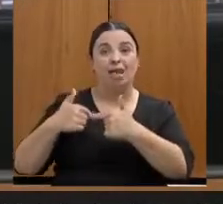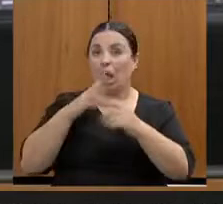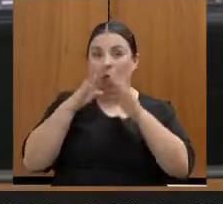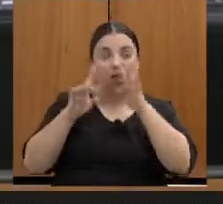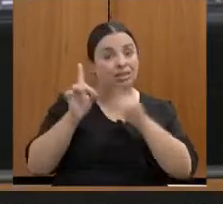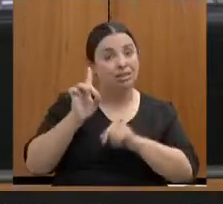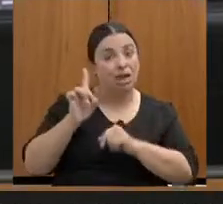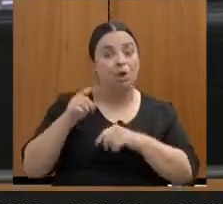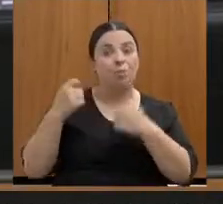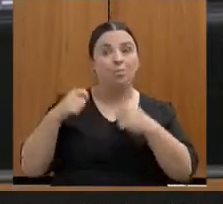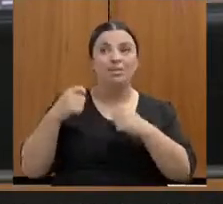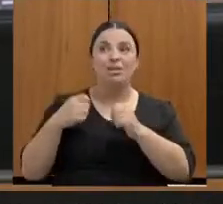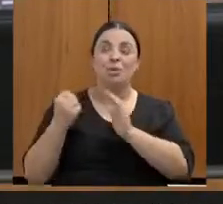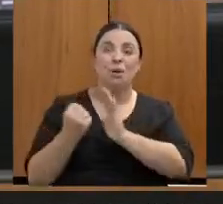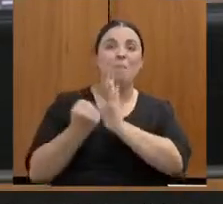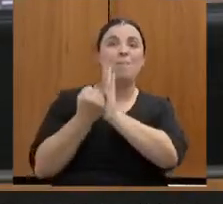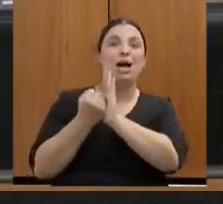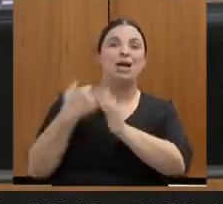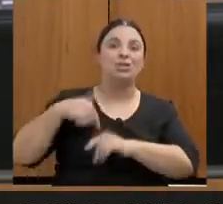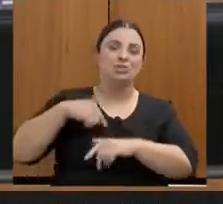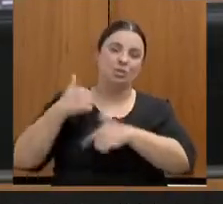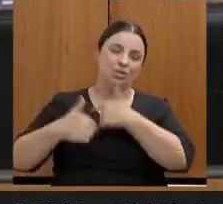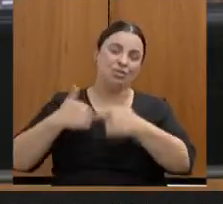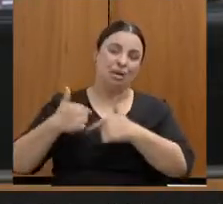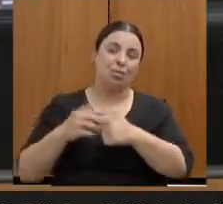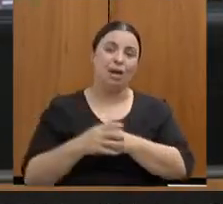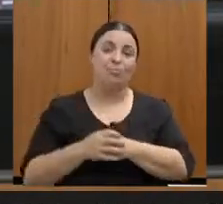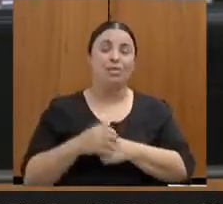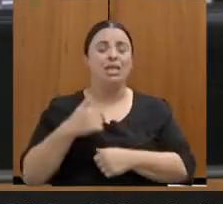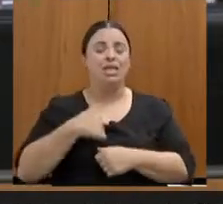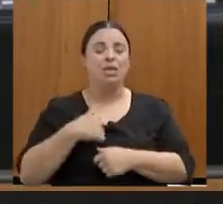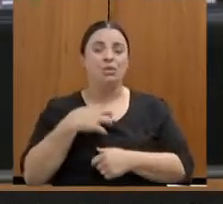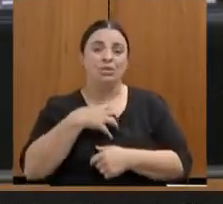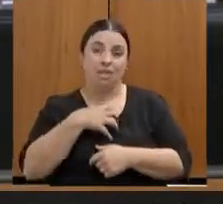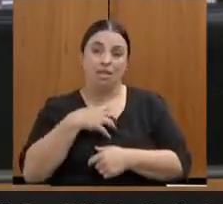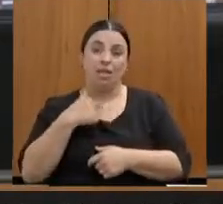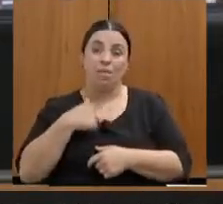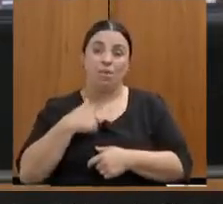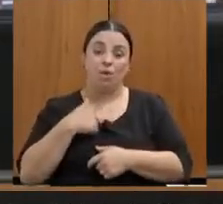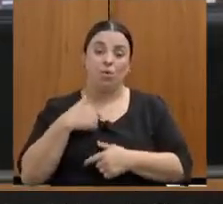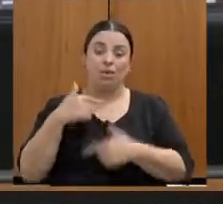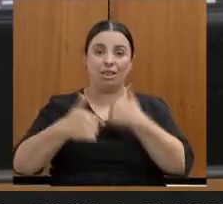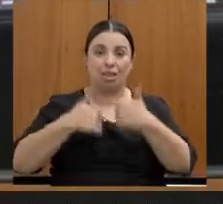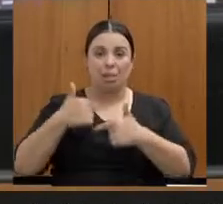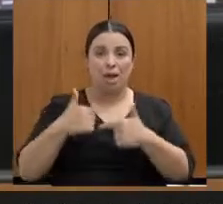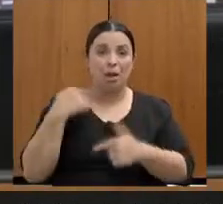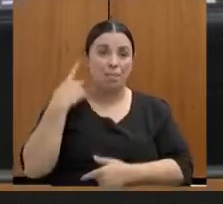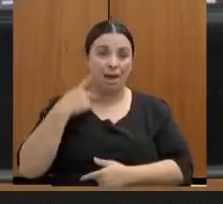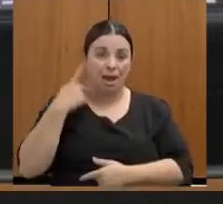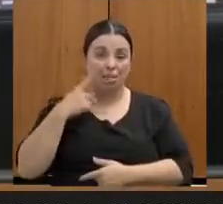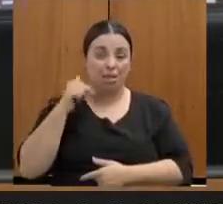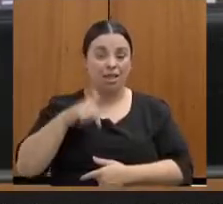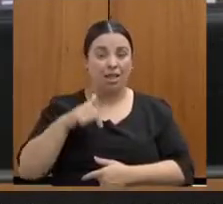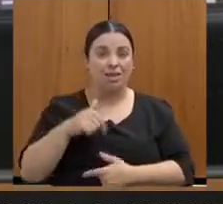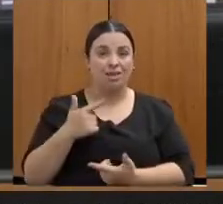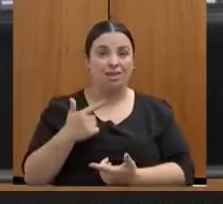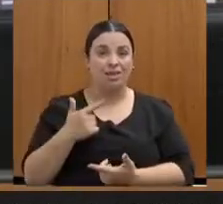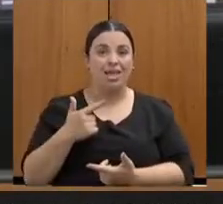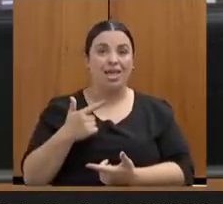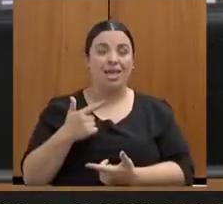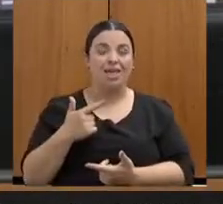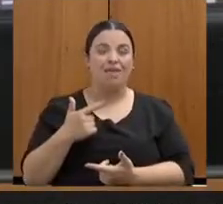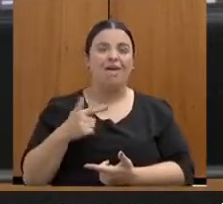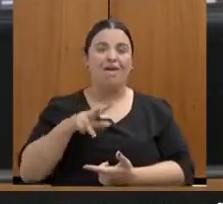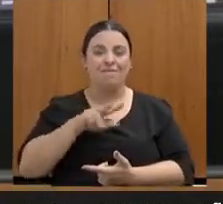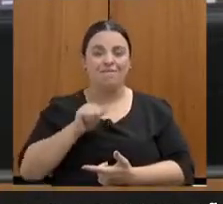Irene, que o nosso mandato, que a minha atuação parlamentar aqui, ela é uma atuação que deixa legado,